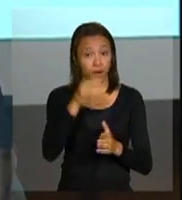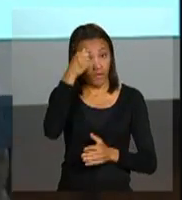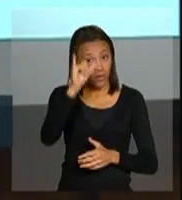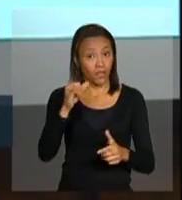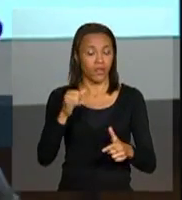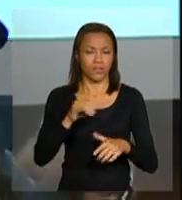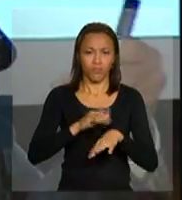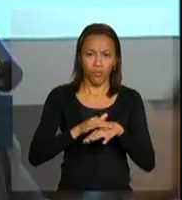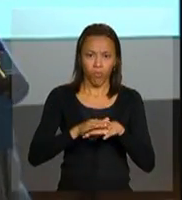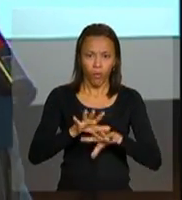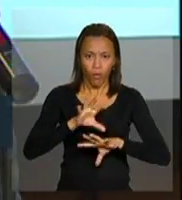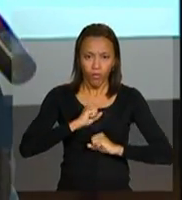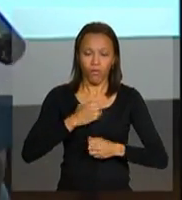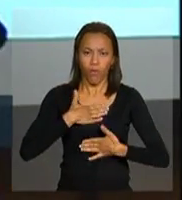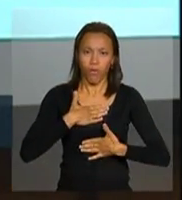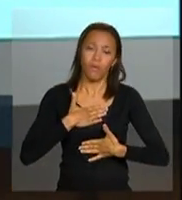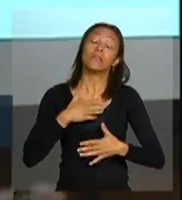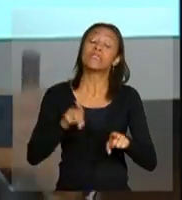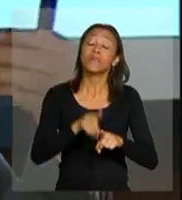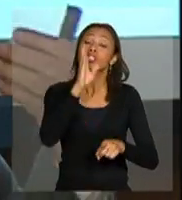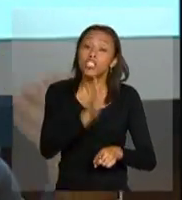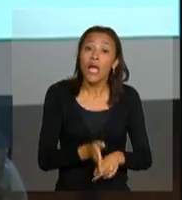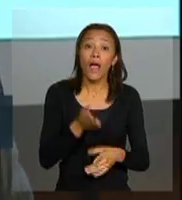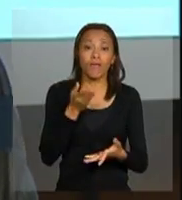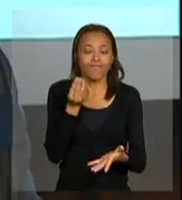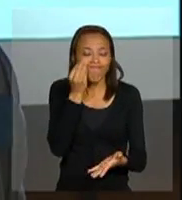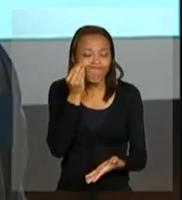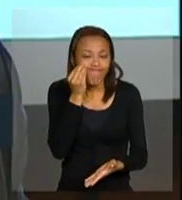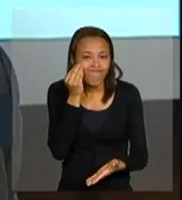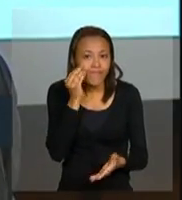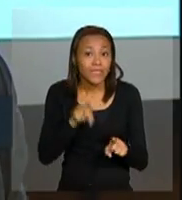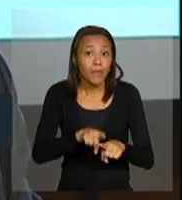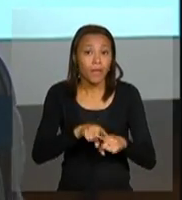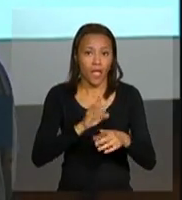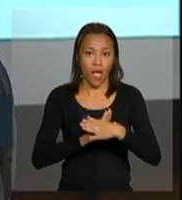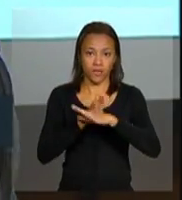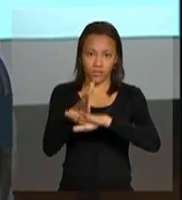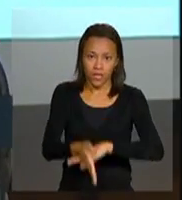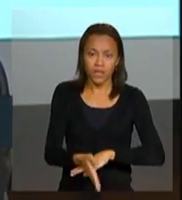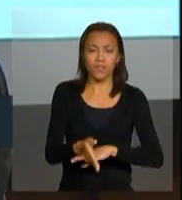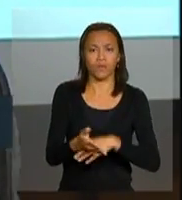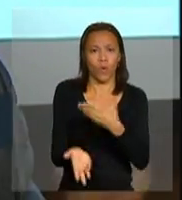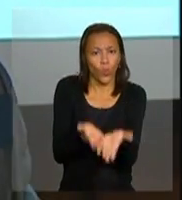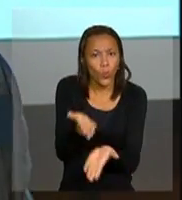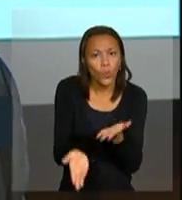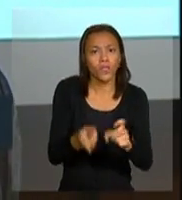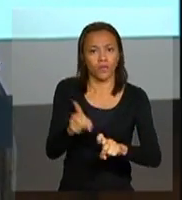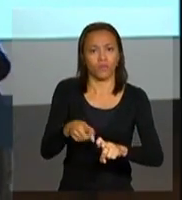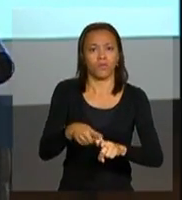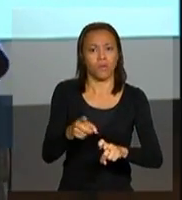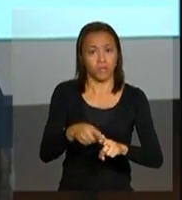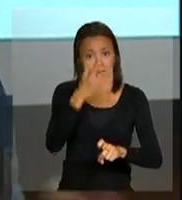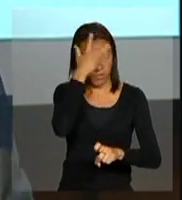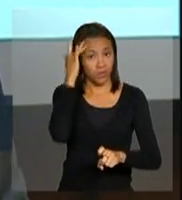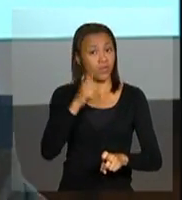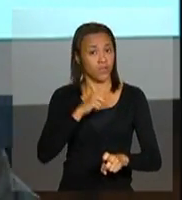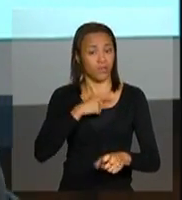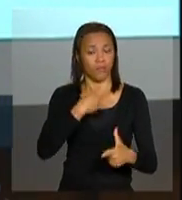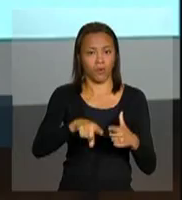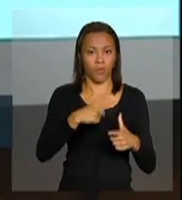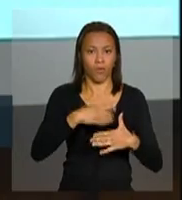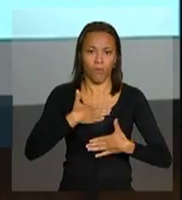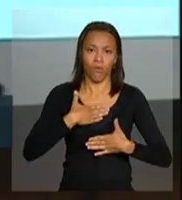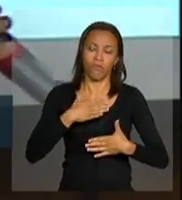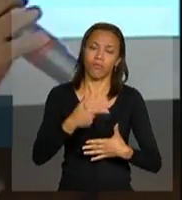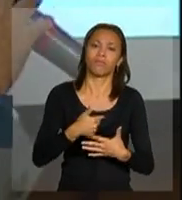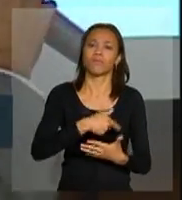expectativa, ampliação da testagem e acesso ao tratamento para os pacientes de tuberculose e também para a